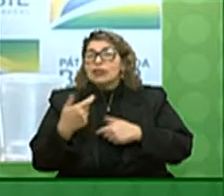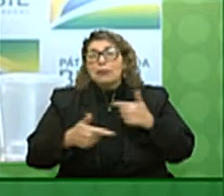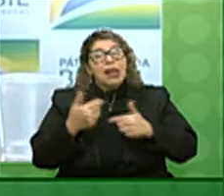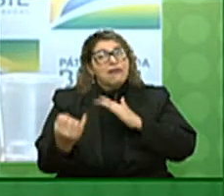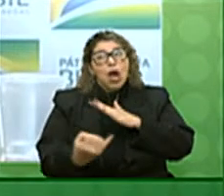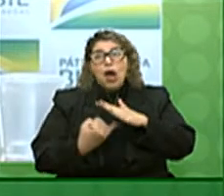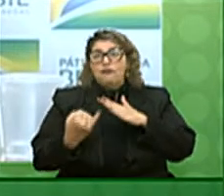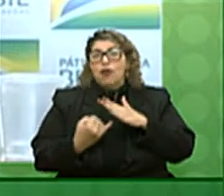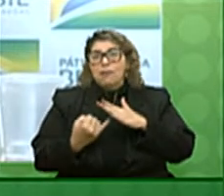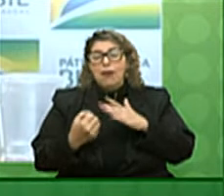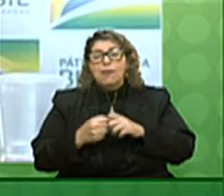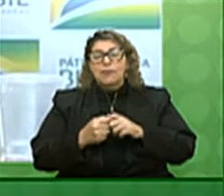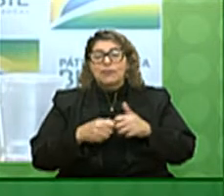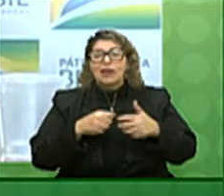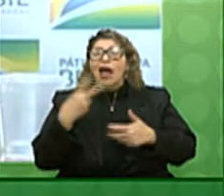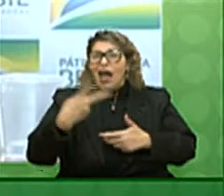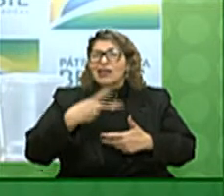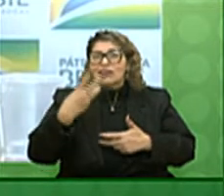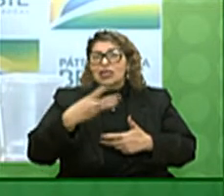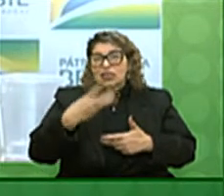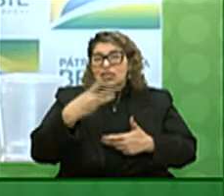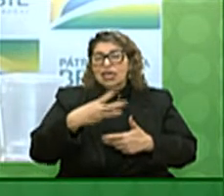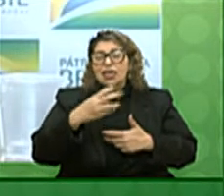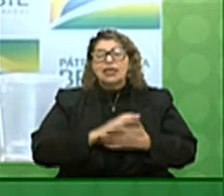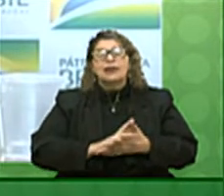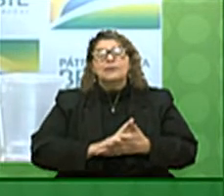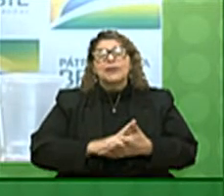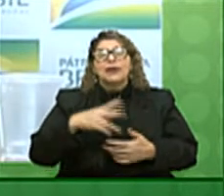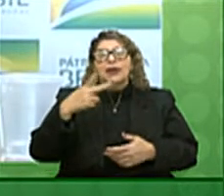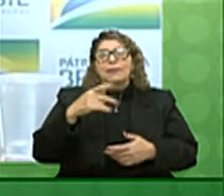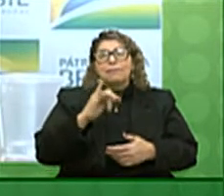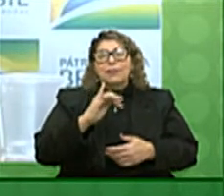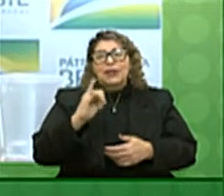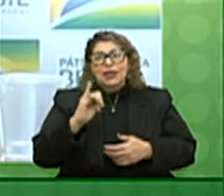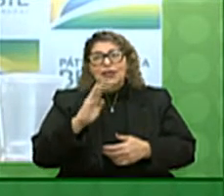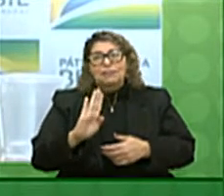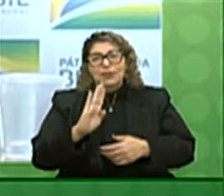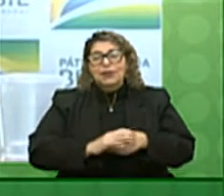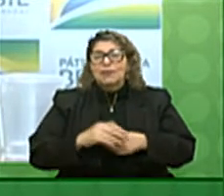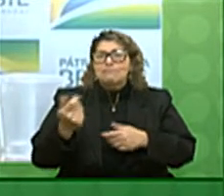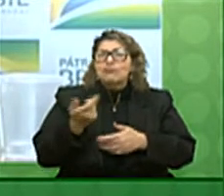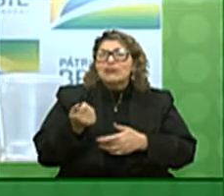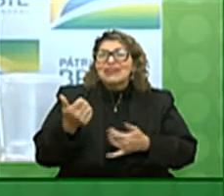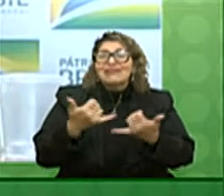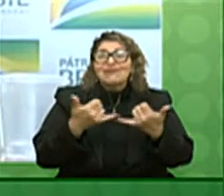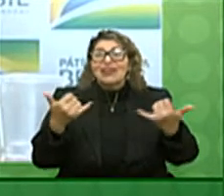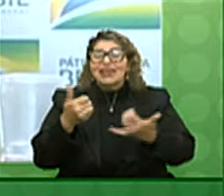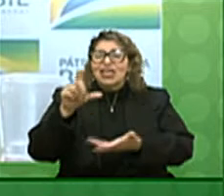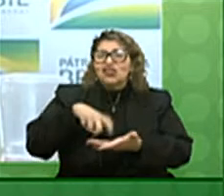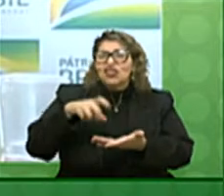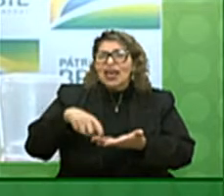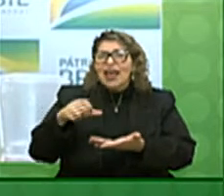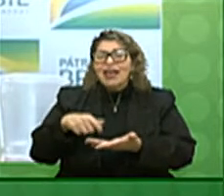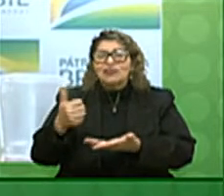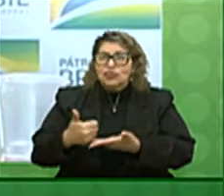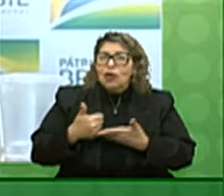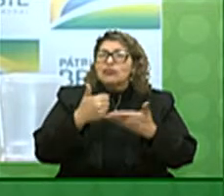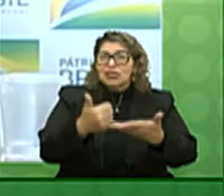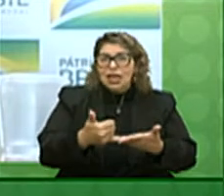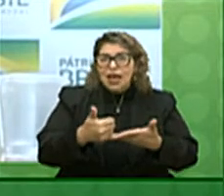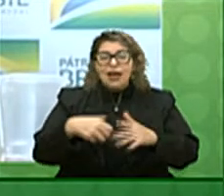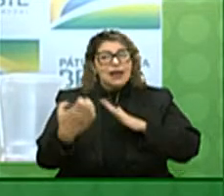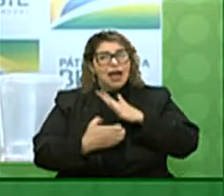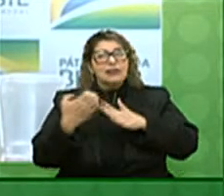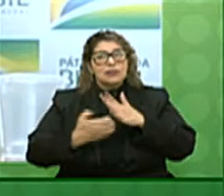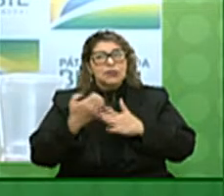E a terceira curva, a curva do PIB que era buscando liberar linhas de crédito para que as empresas conseguissem